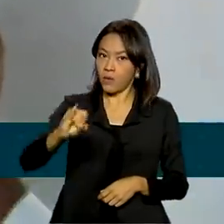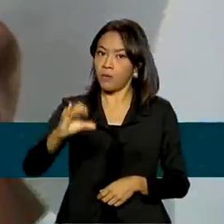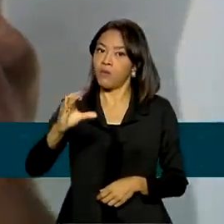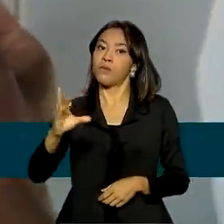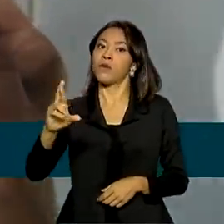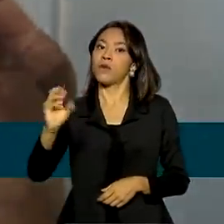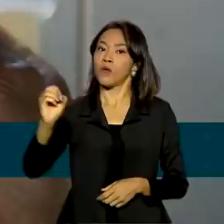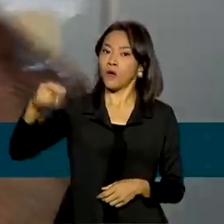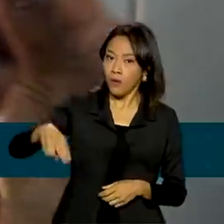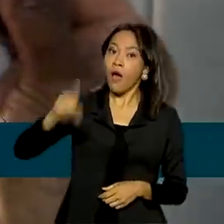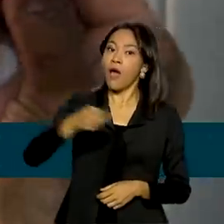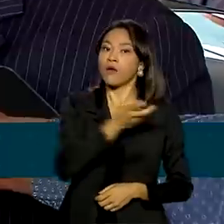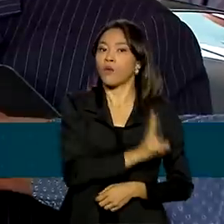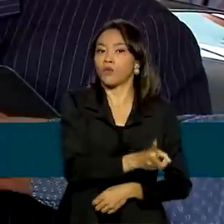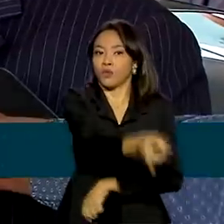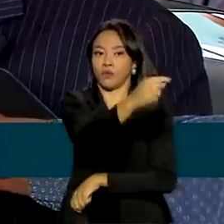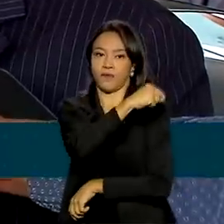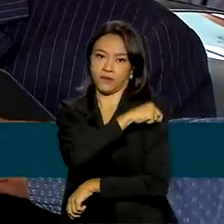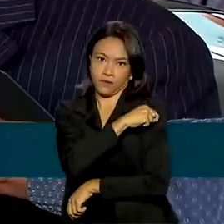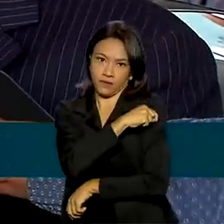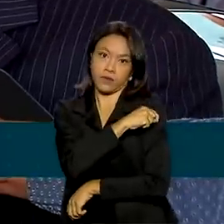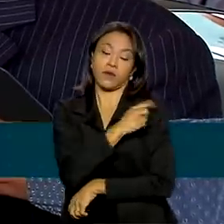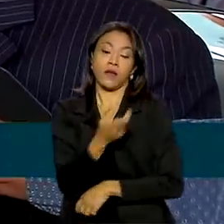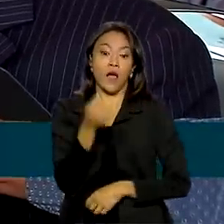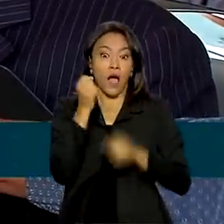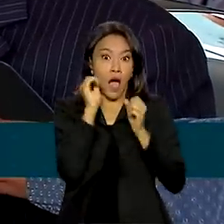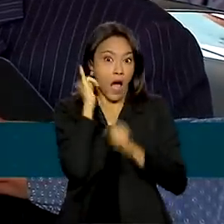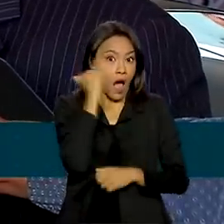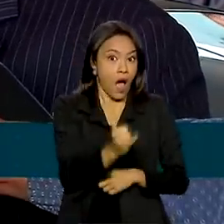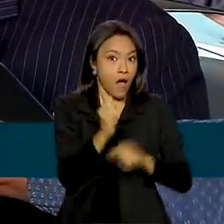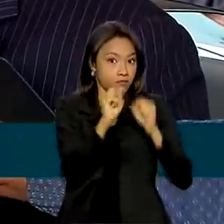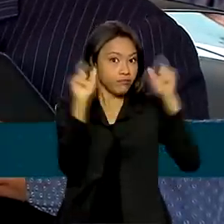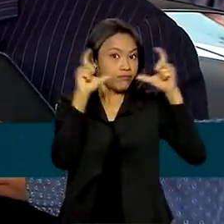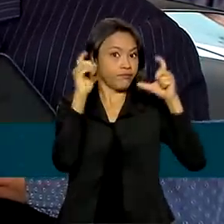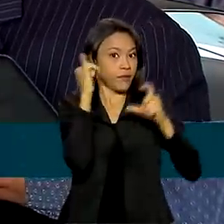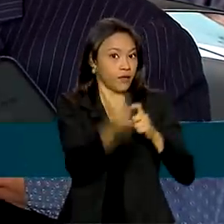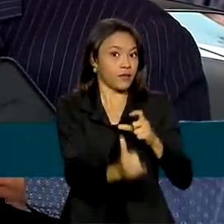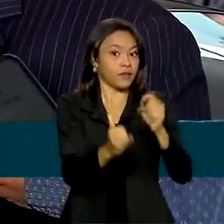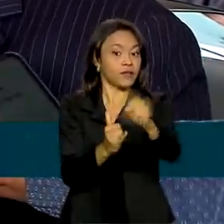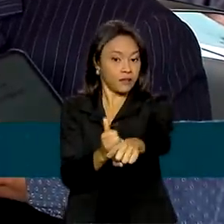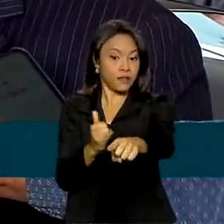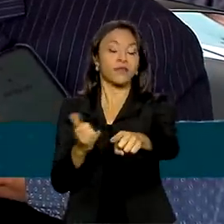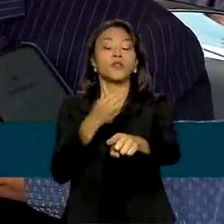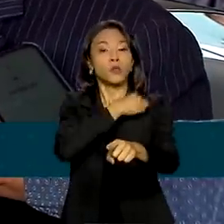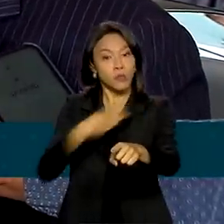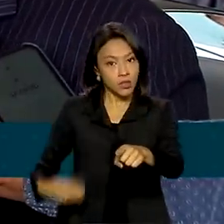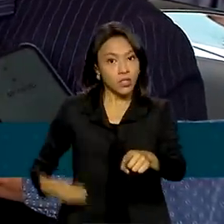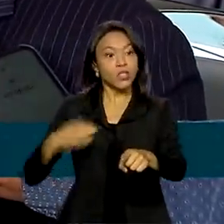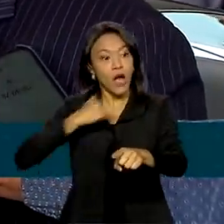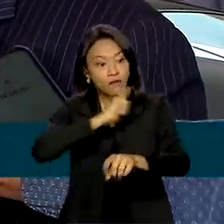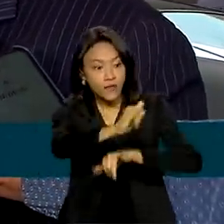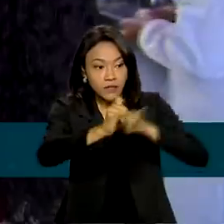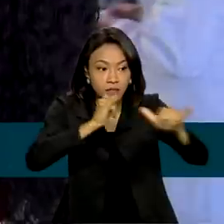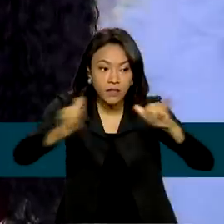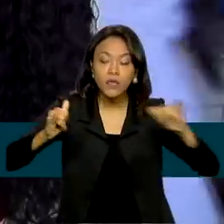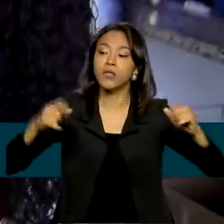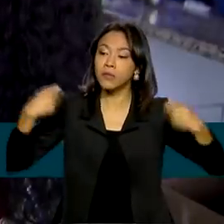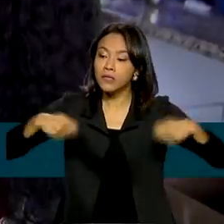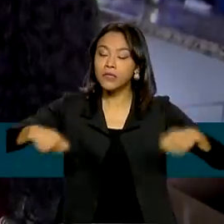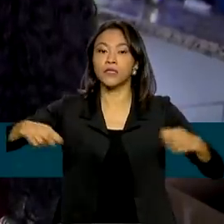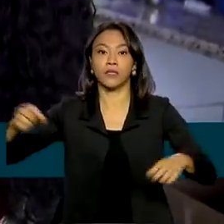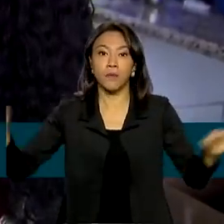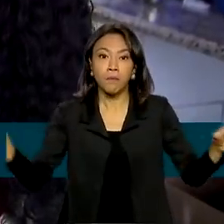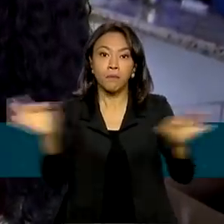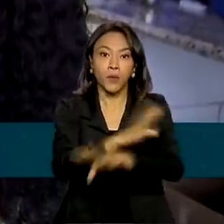sendo a vacinação. O alerta é do ministro da Saúde, que pede que os brasileiros completem o esquema vacinal e